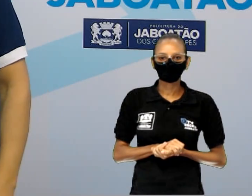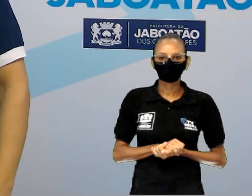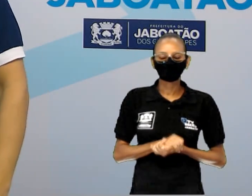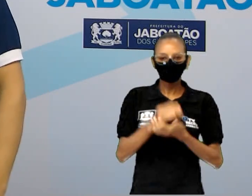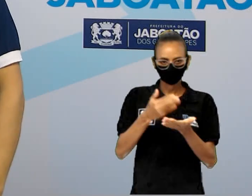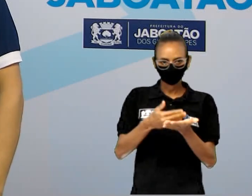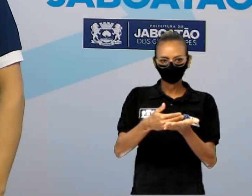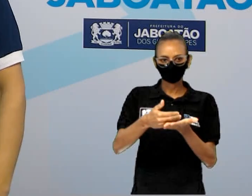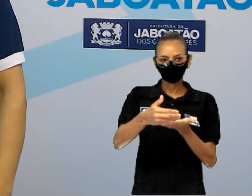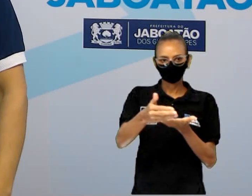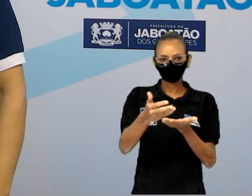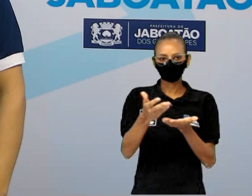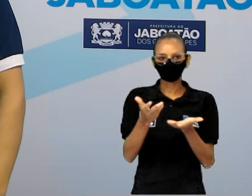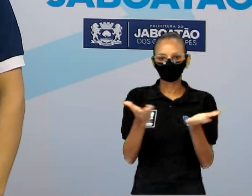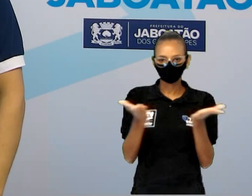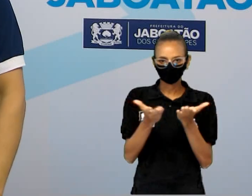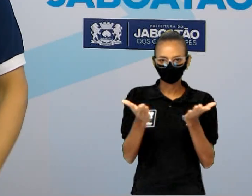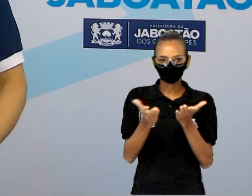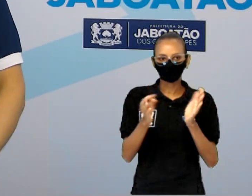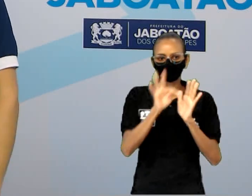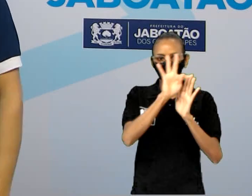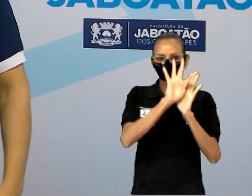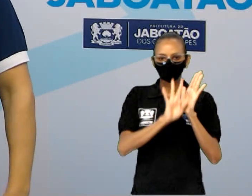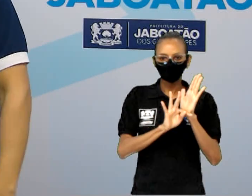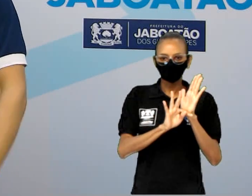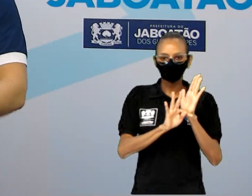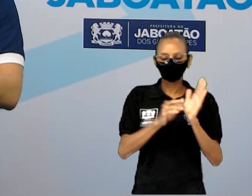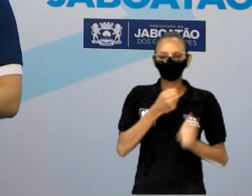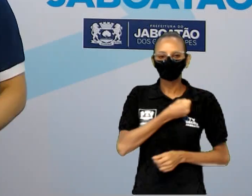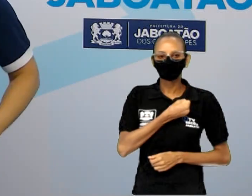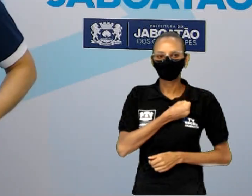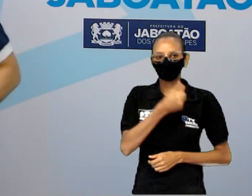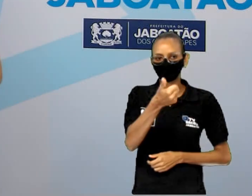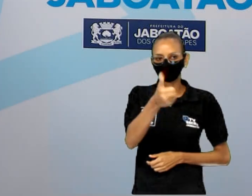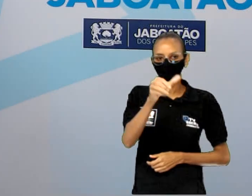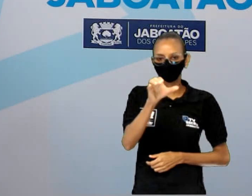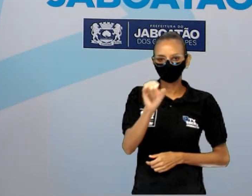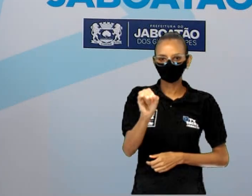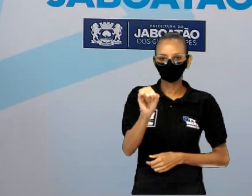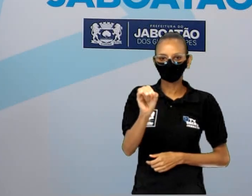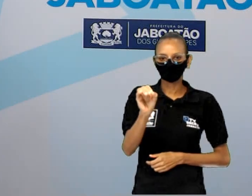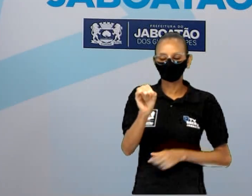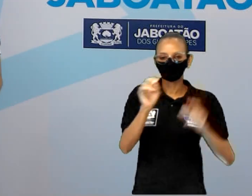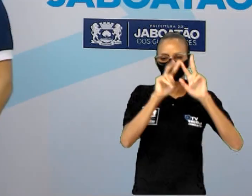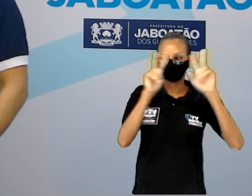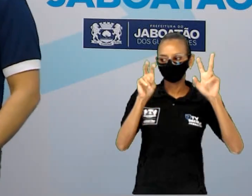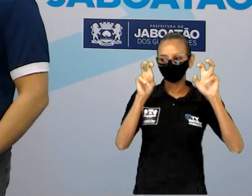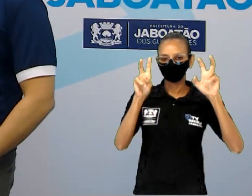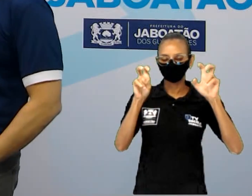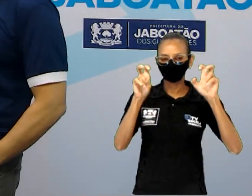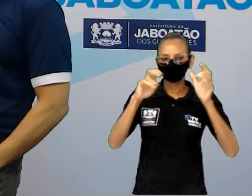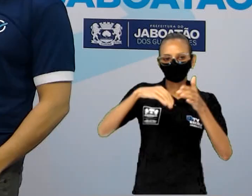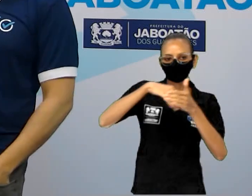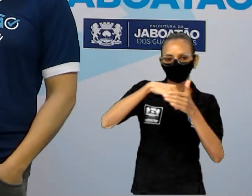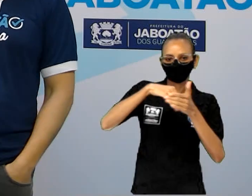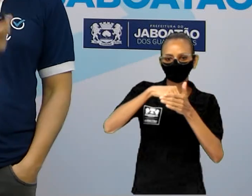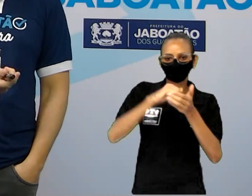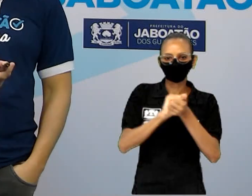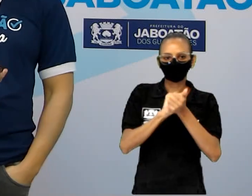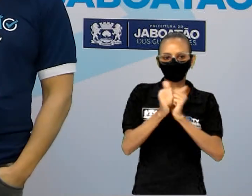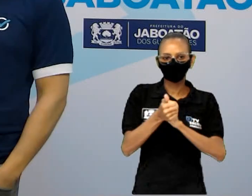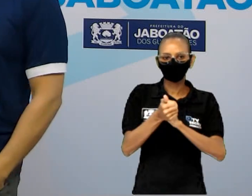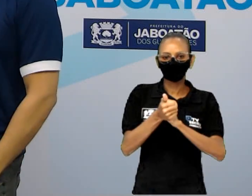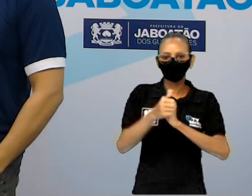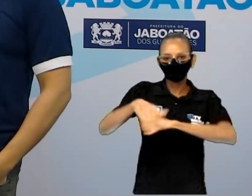Seguindo aí, vamos para o texto número 10, né? Que vai chegar aí a gente à questão 14. Futebol de rua, Luiz Fernando Veríssimo. Também é uma outra